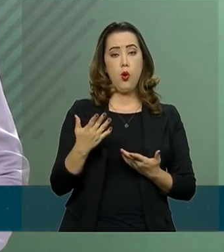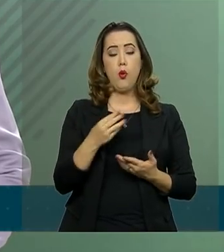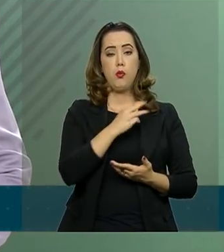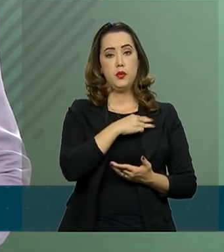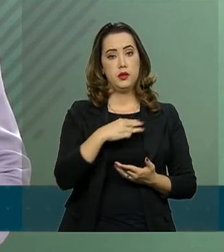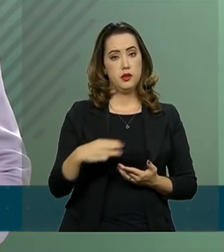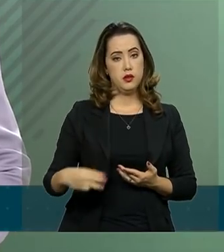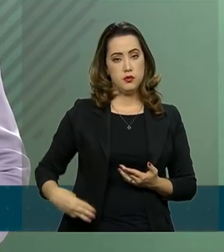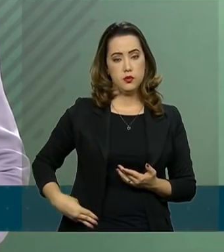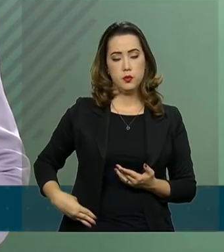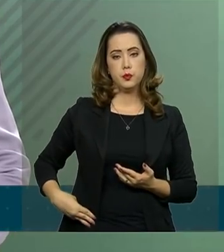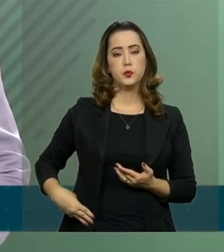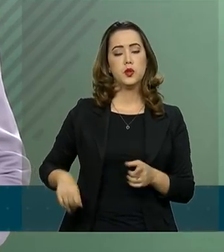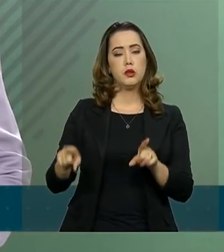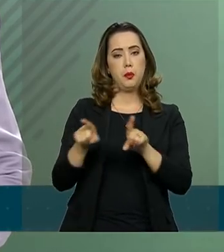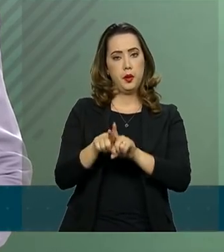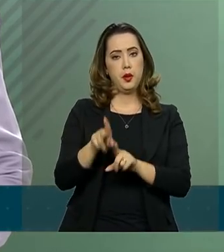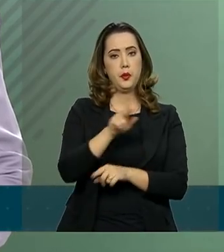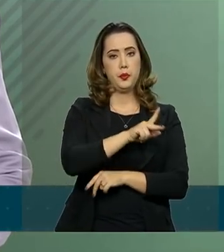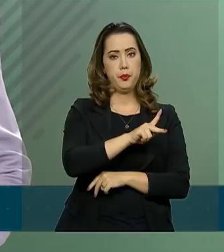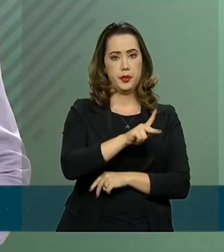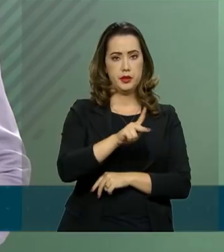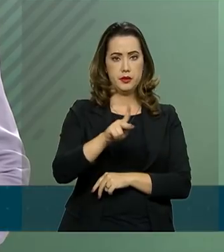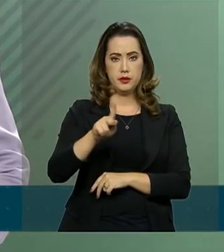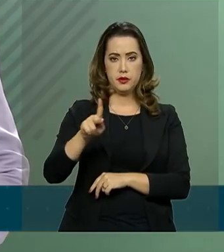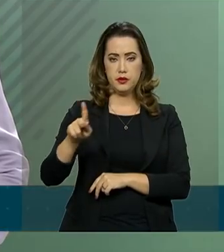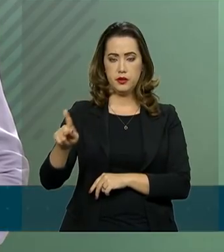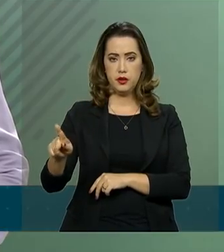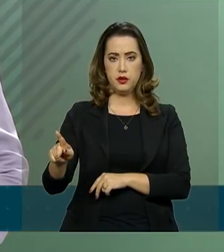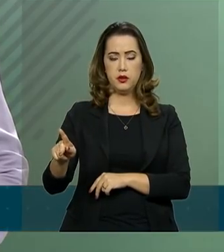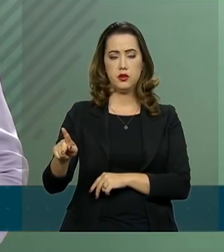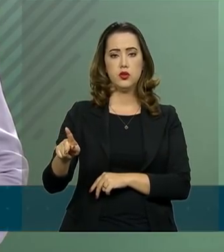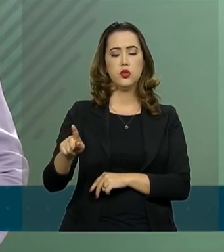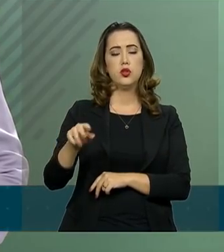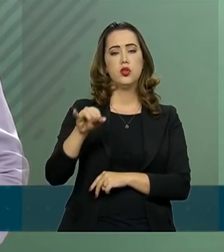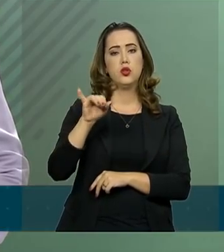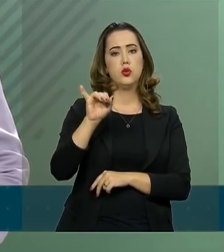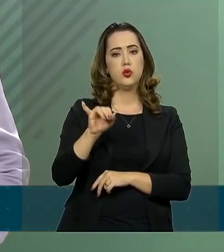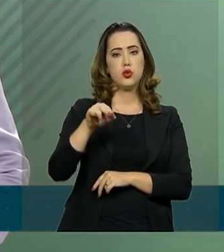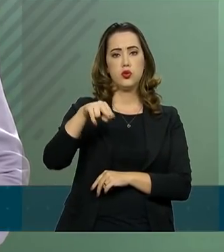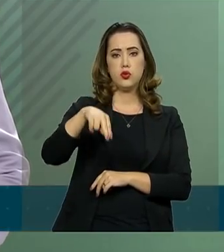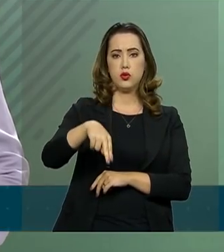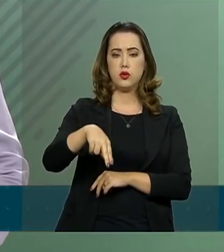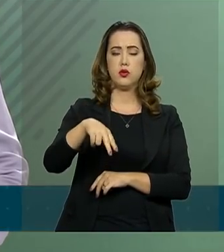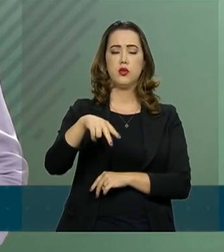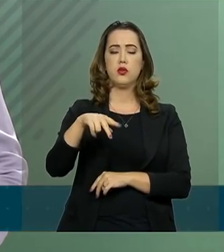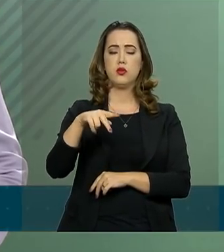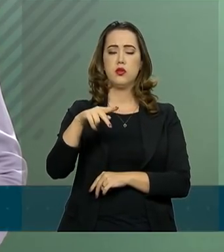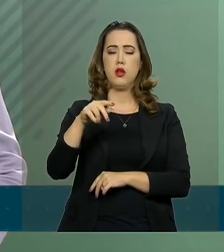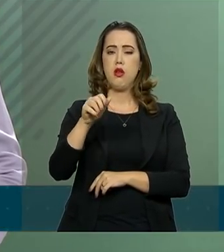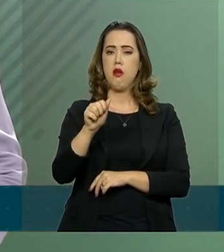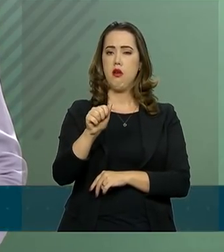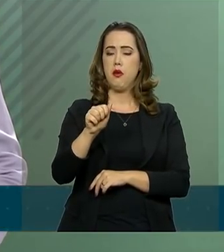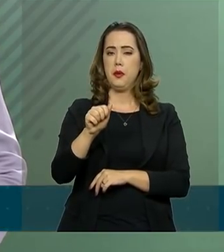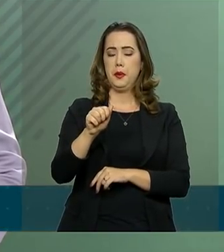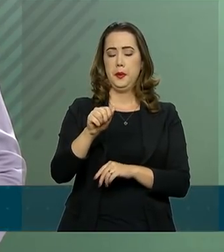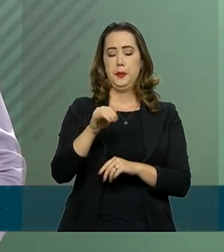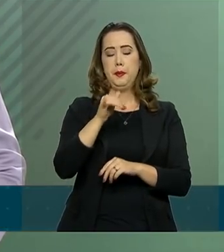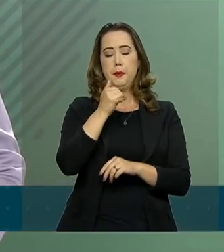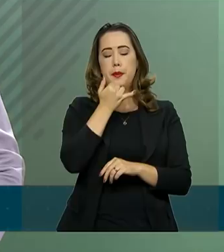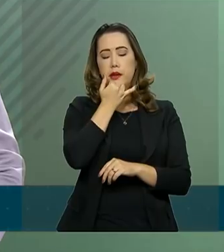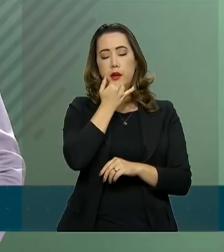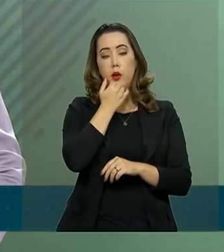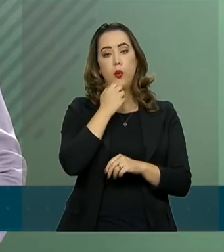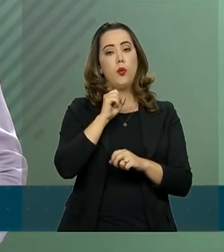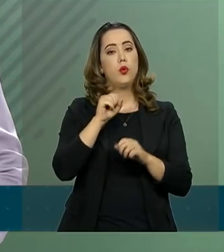Weintraub e o presidente do Instituto Nacional de Estudos e Pesquisas Educacionais, Anísio Teixeira